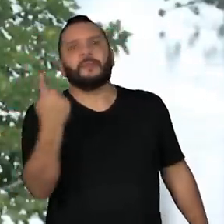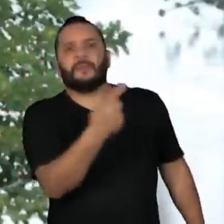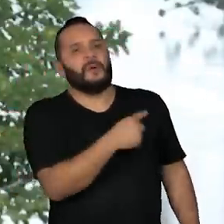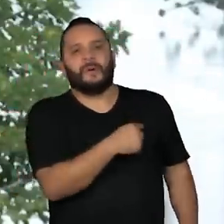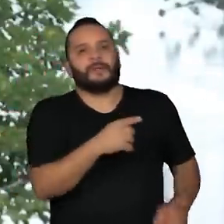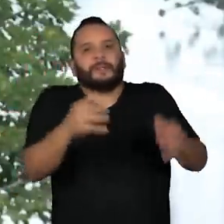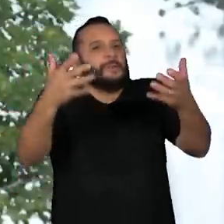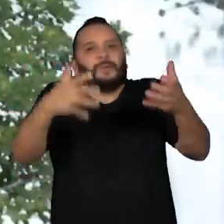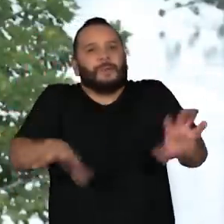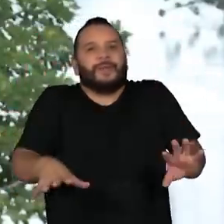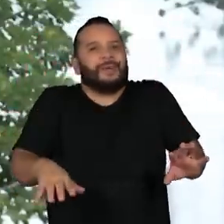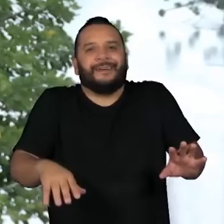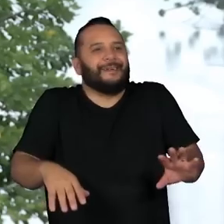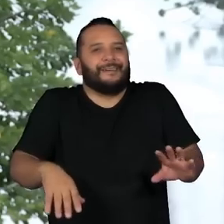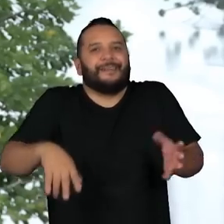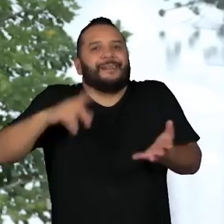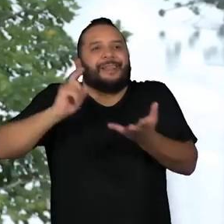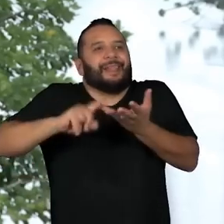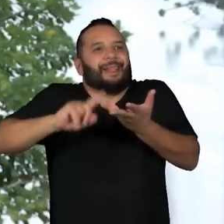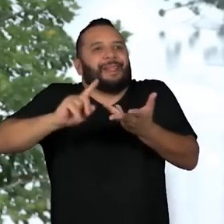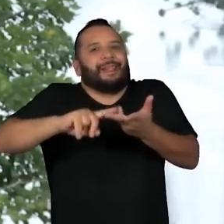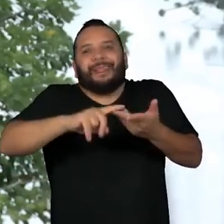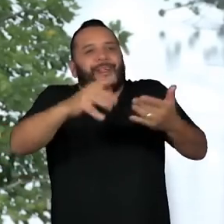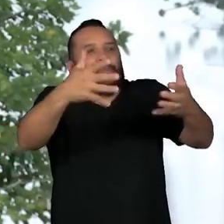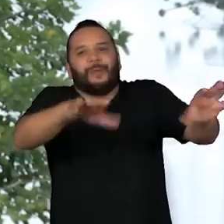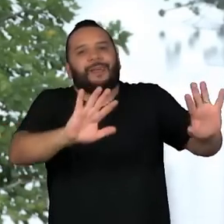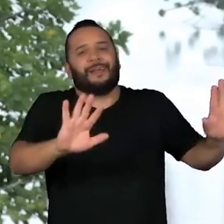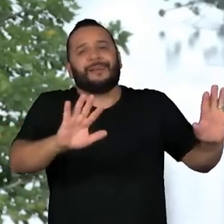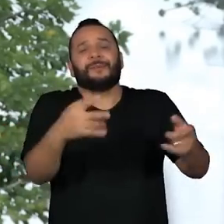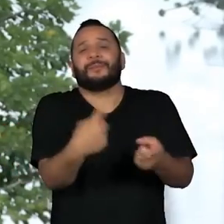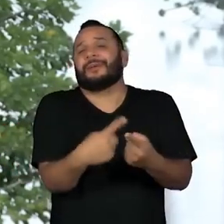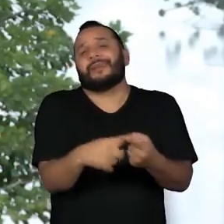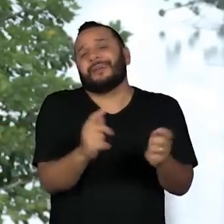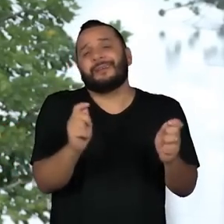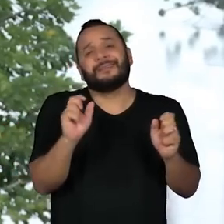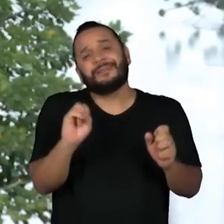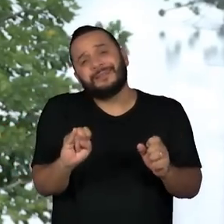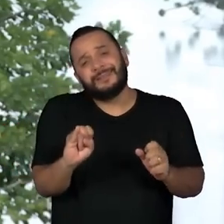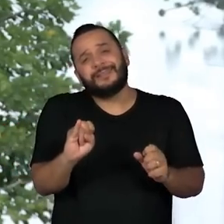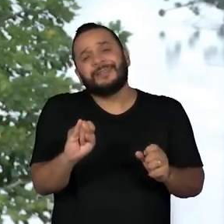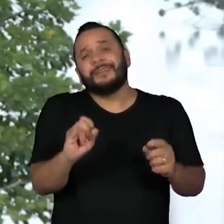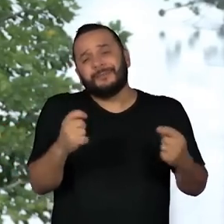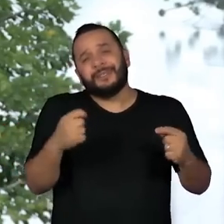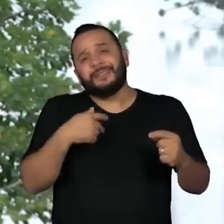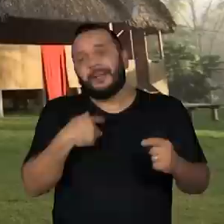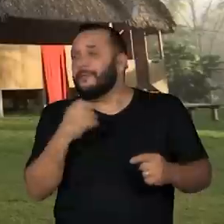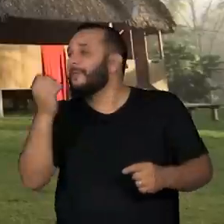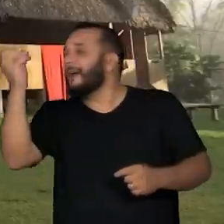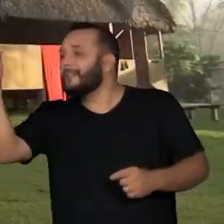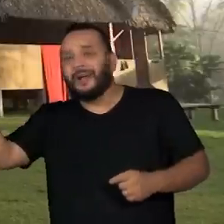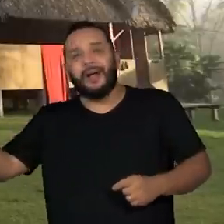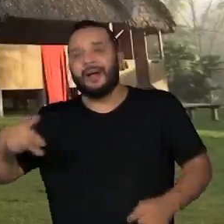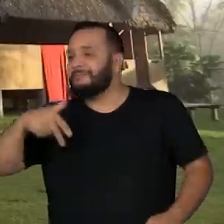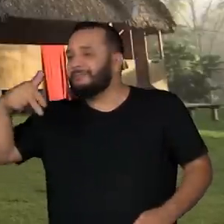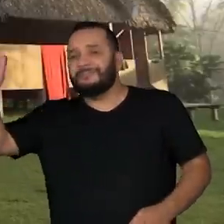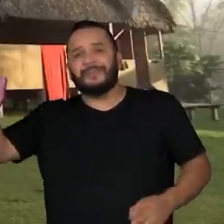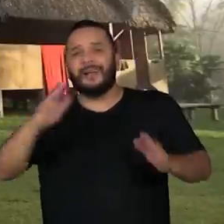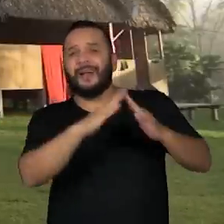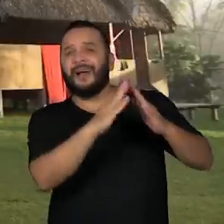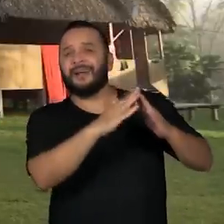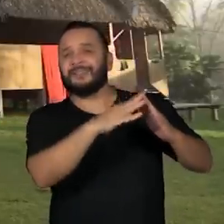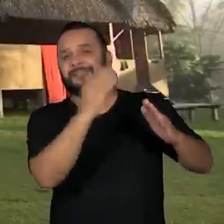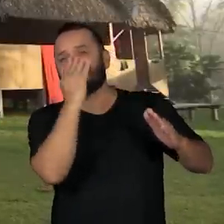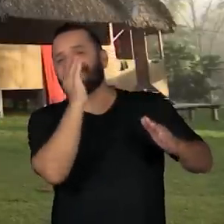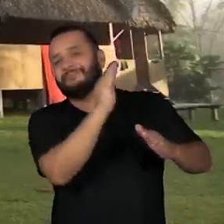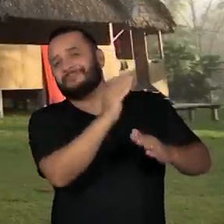Para não ter dificuldade de viajar, de andar e nem de deixar a casa para trás. A gente